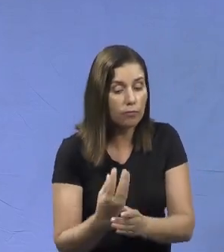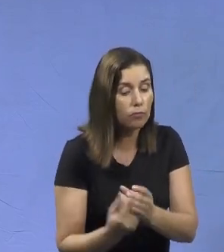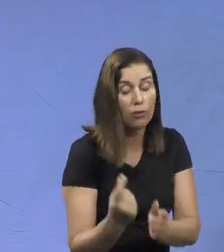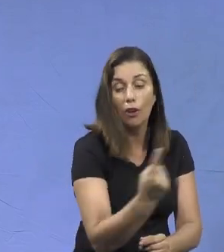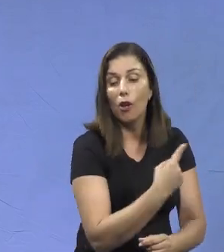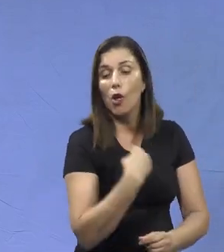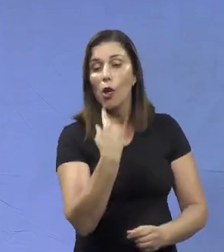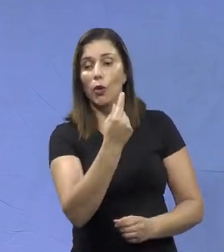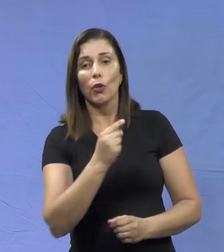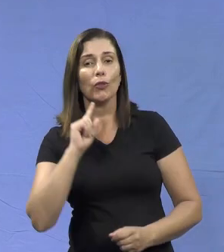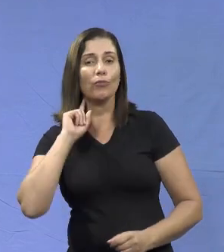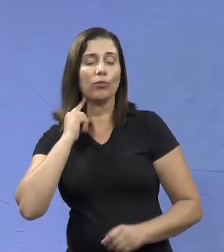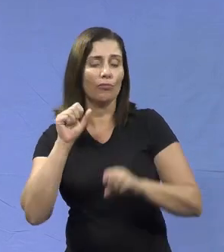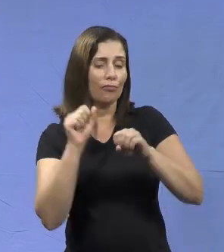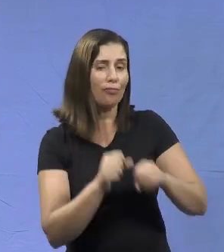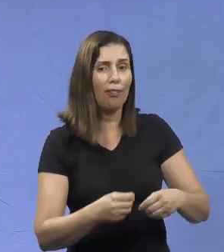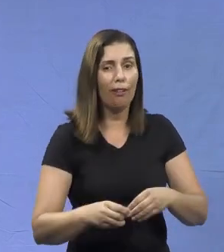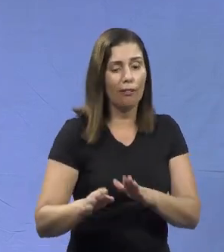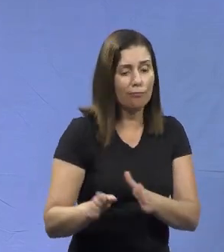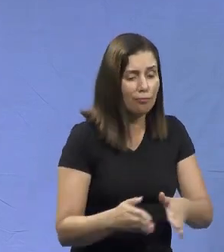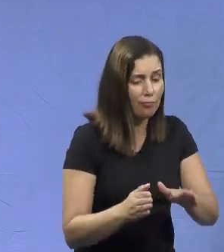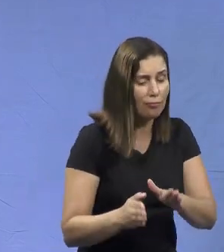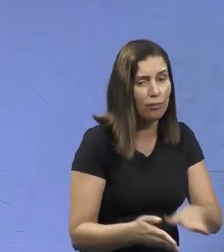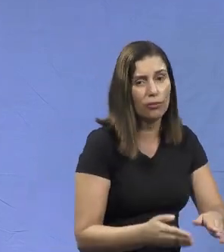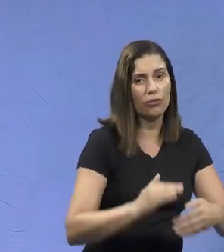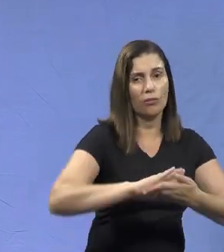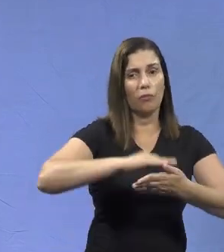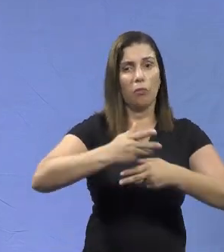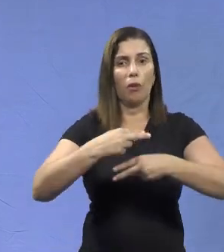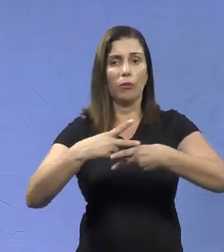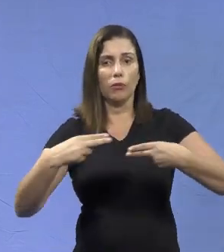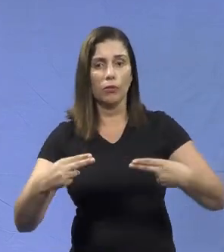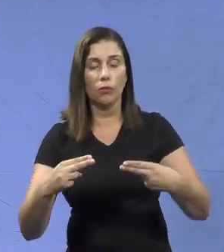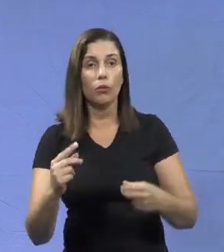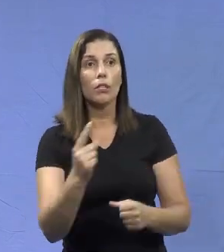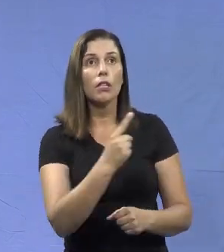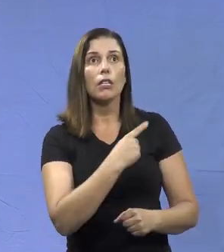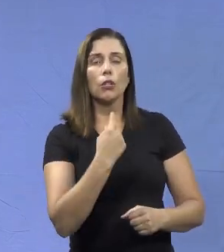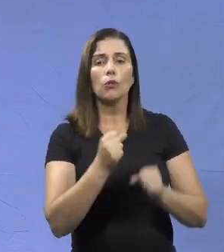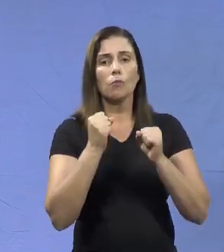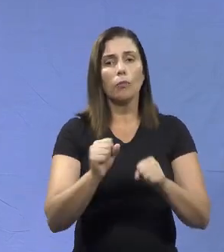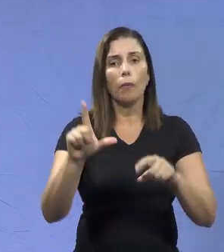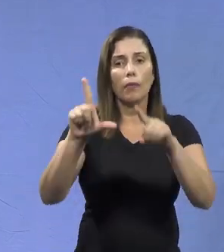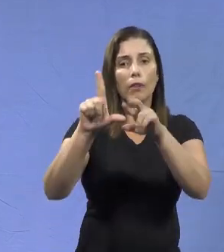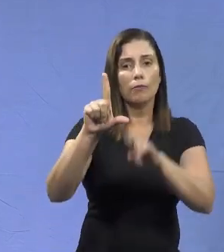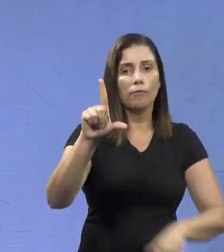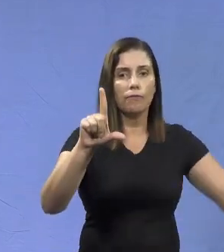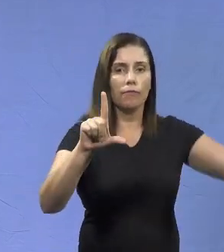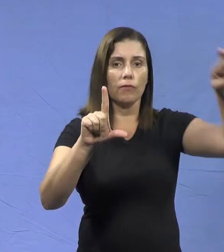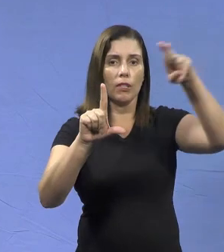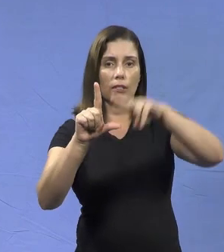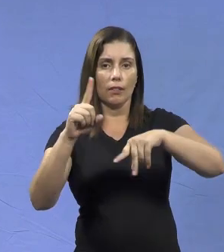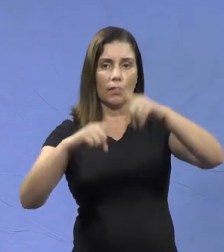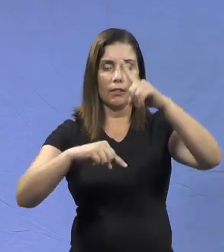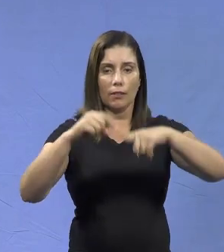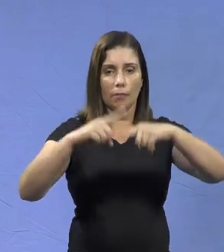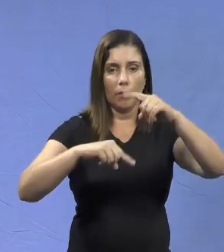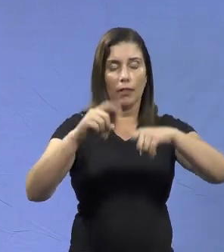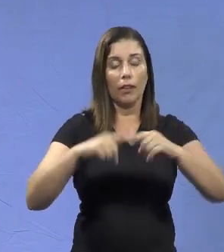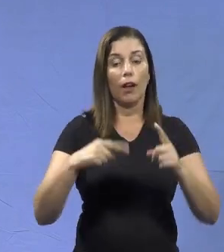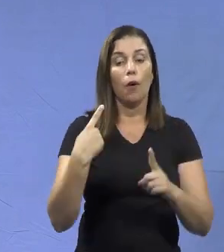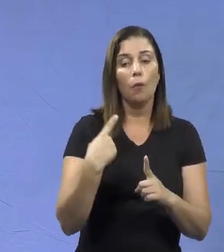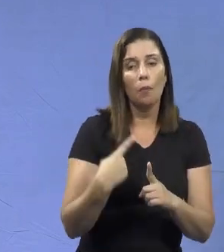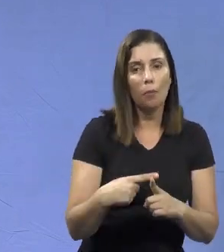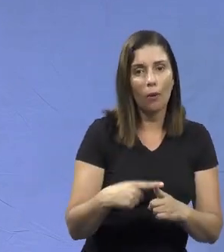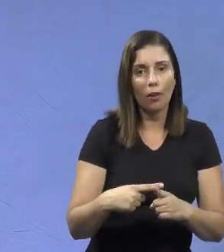nós da sociedade. Levar também informação de que a gente pode reciclar e deve reciclar esse tipo de material, porque